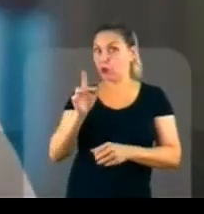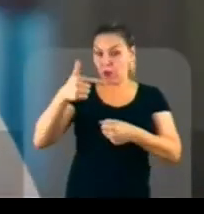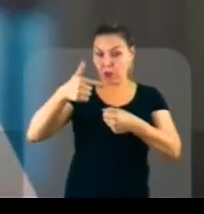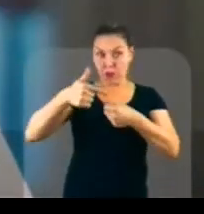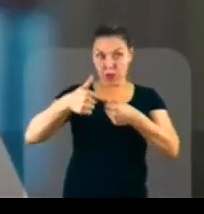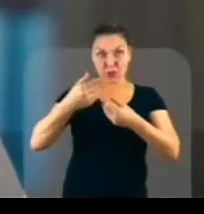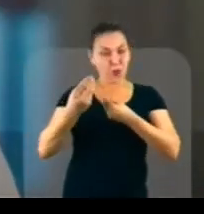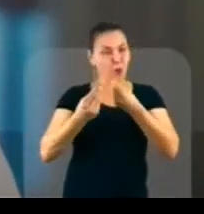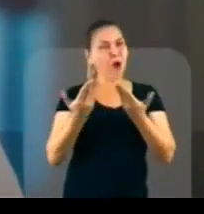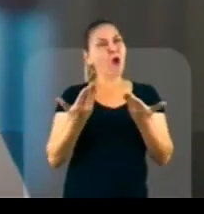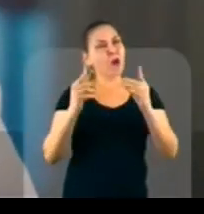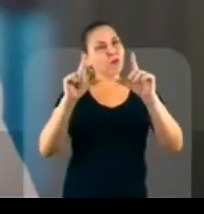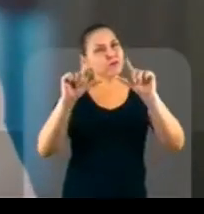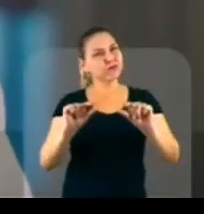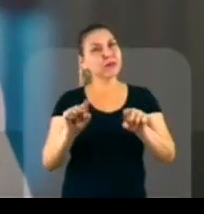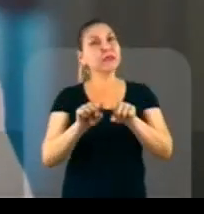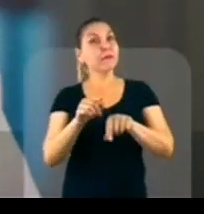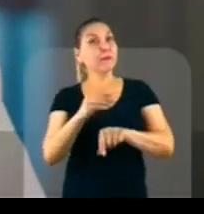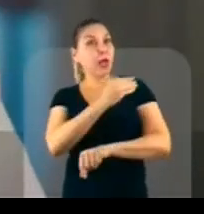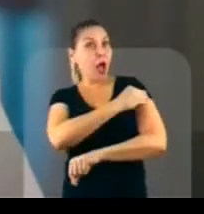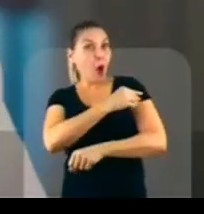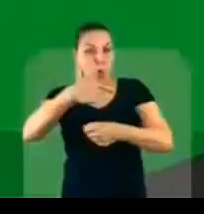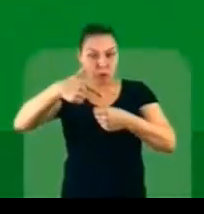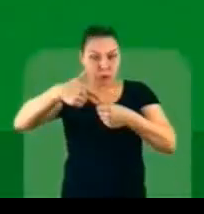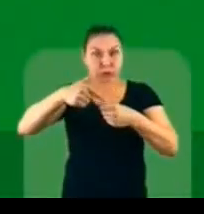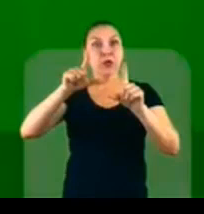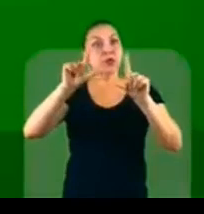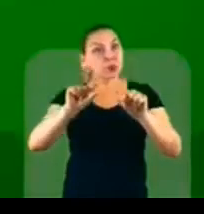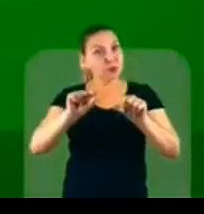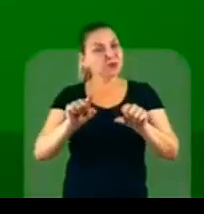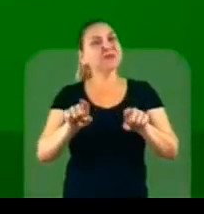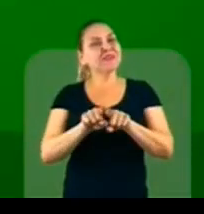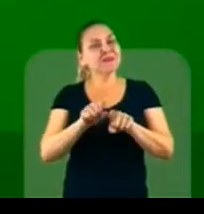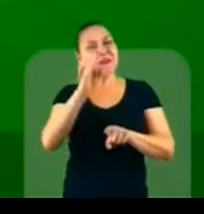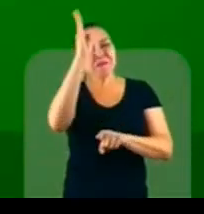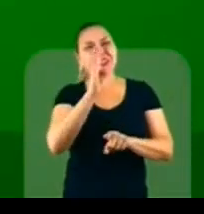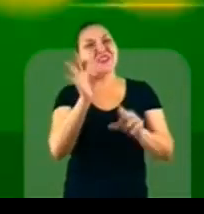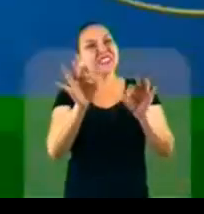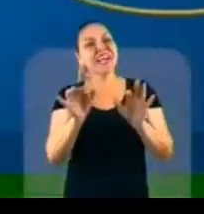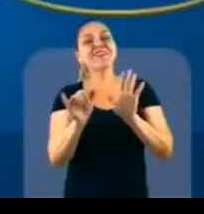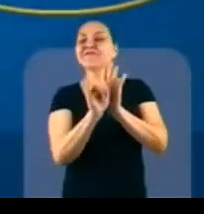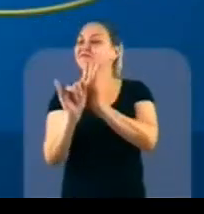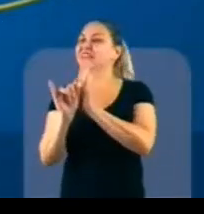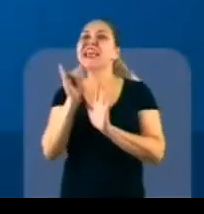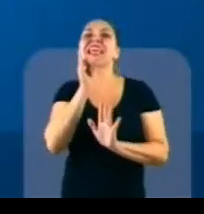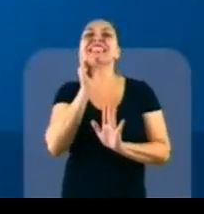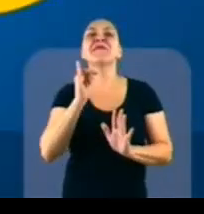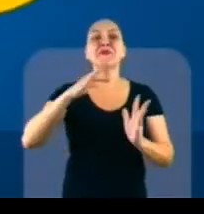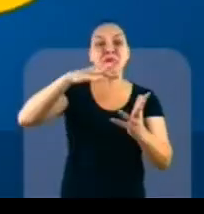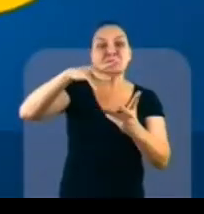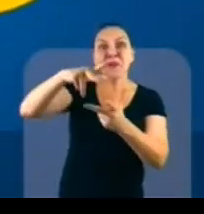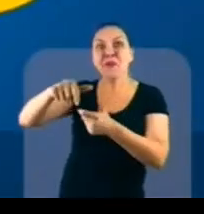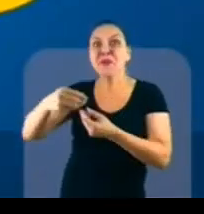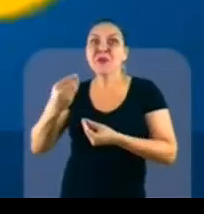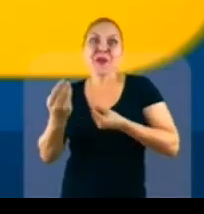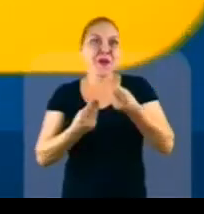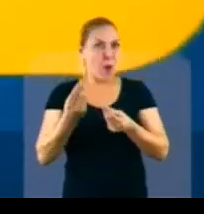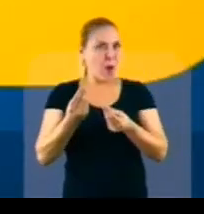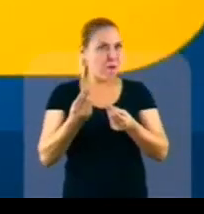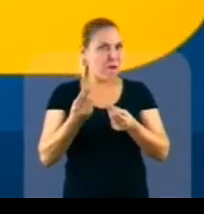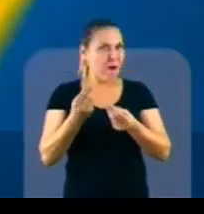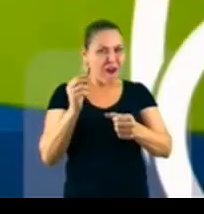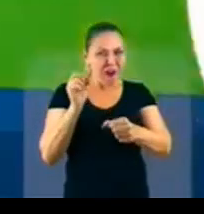Brasil está dando certo, o Brasil está dando exemplo para o mundo. O desemprego, cair, PIB,